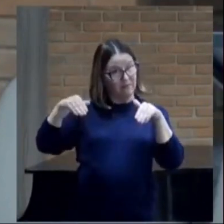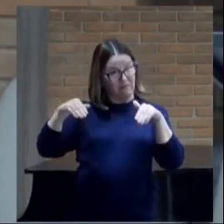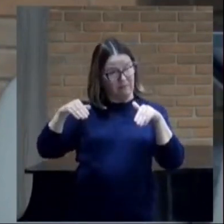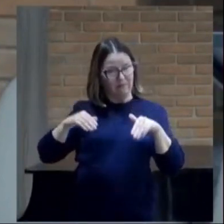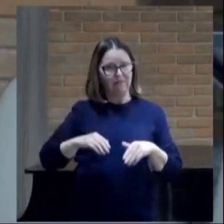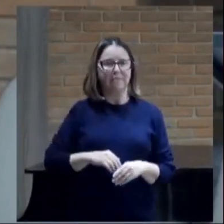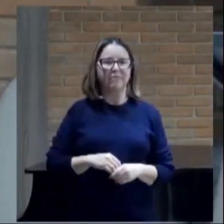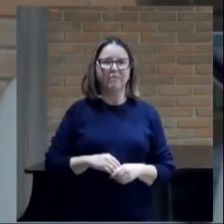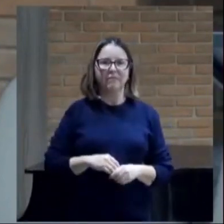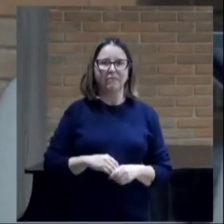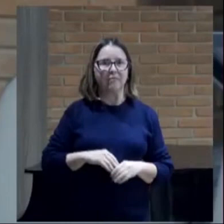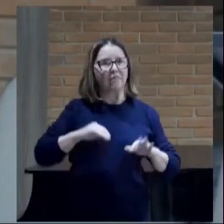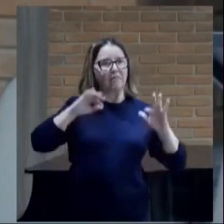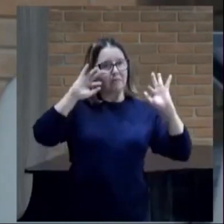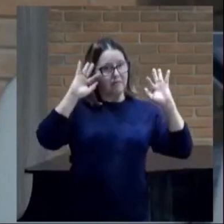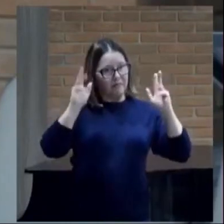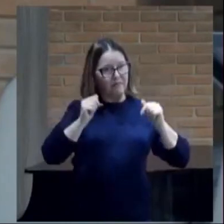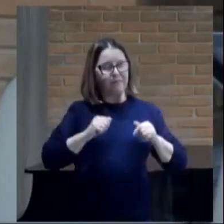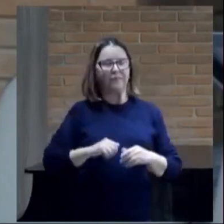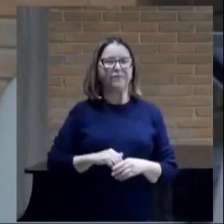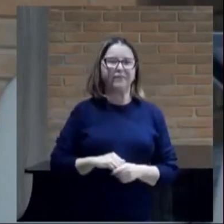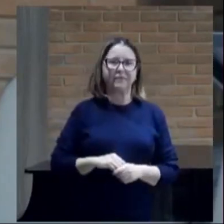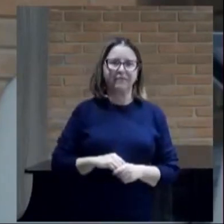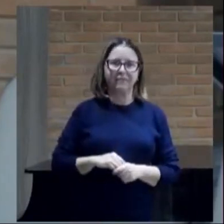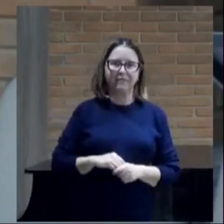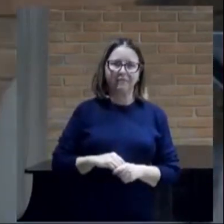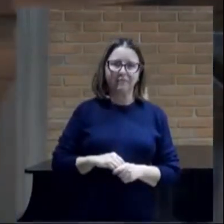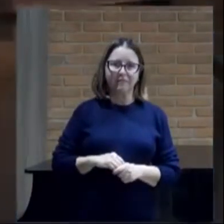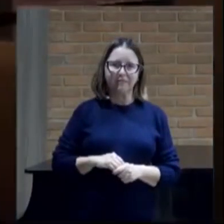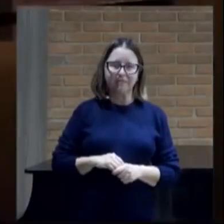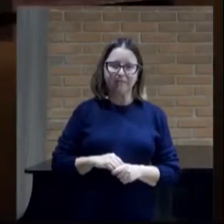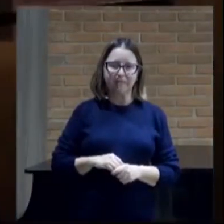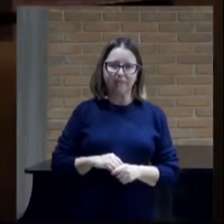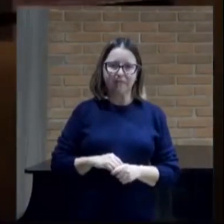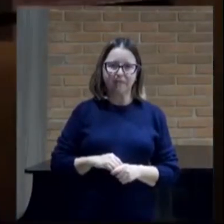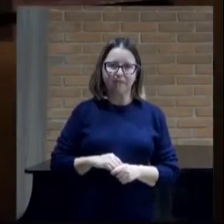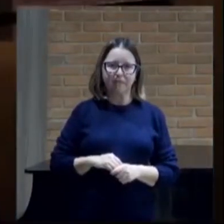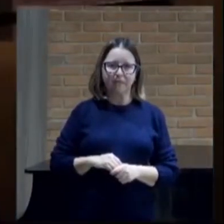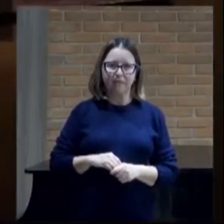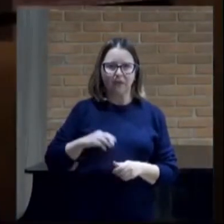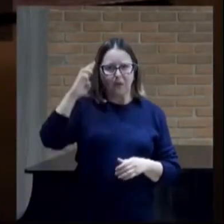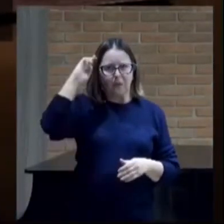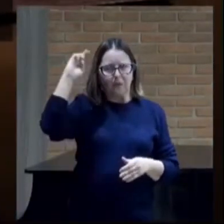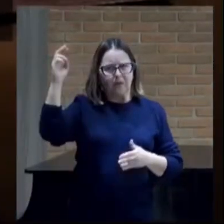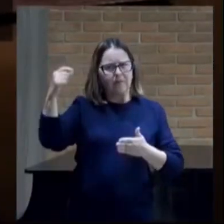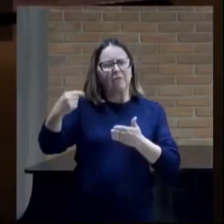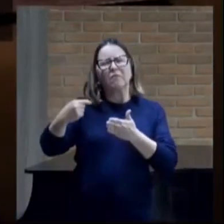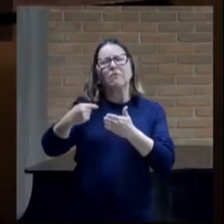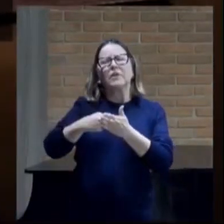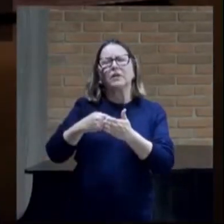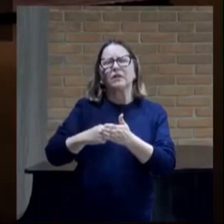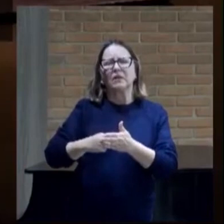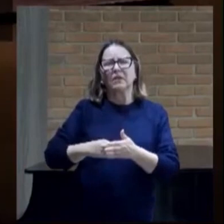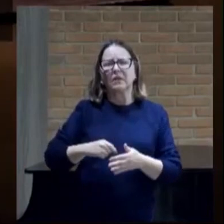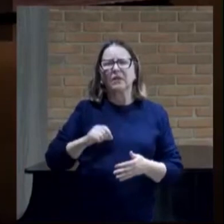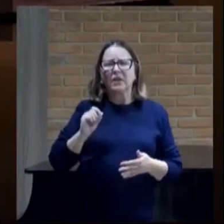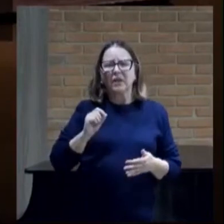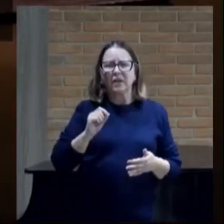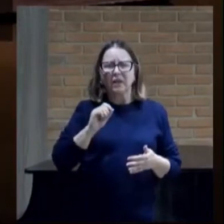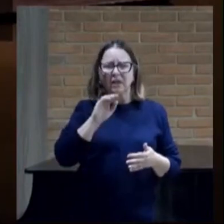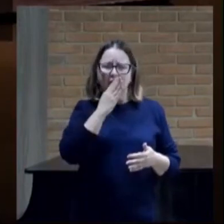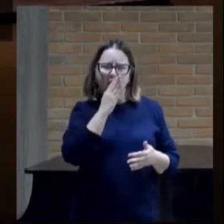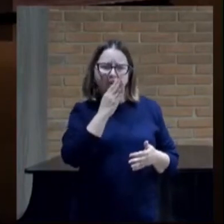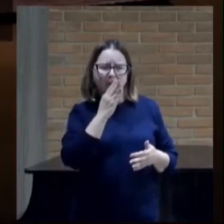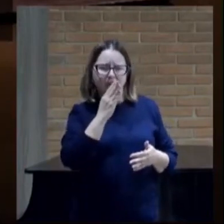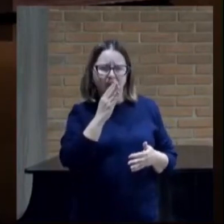é algo maravilhoso. Continue. Perguntou o Senhor quem enganará a Acabe